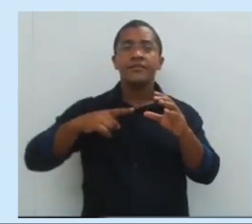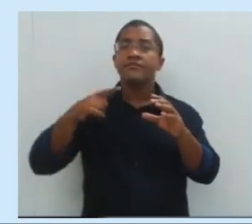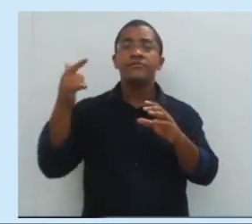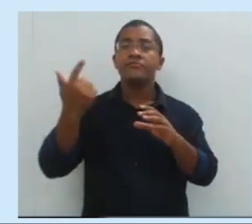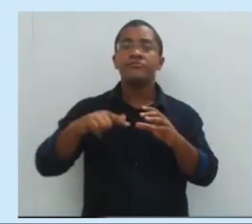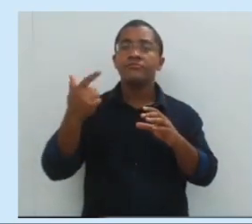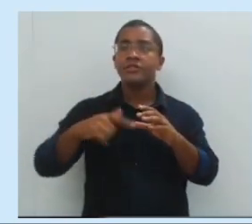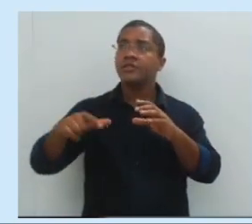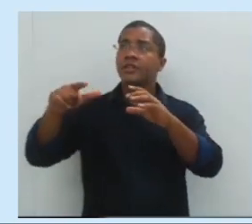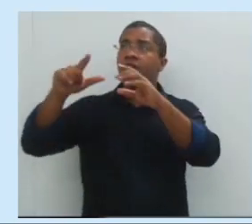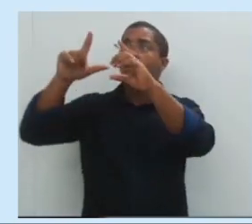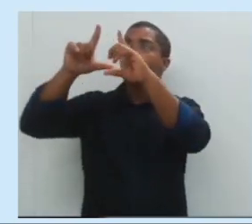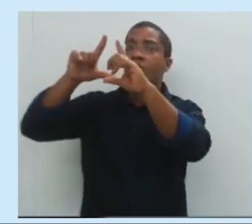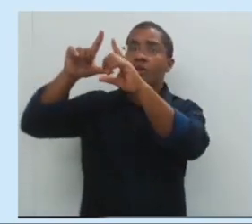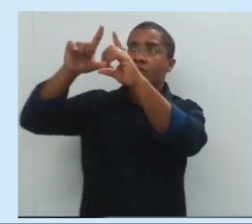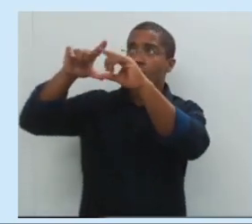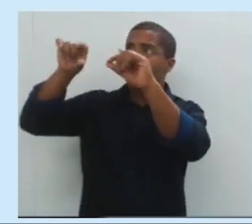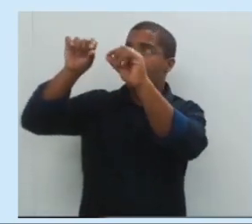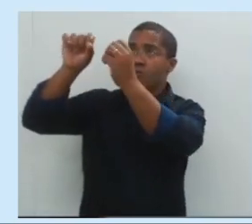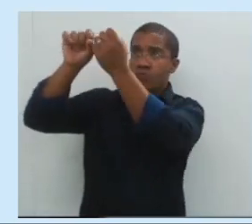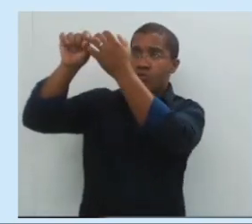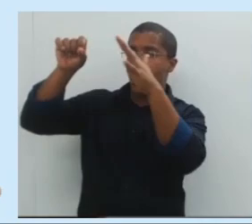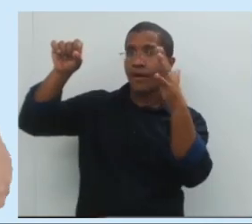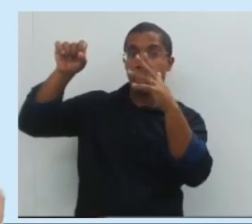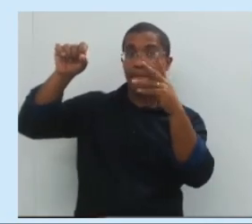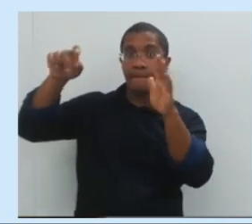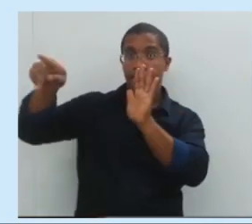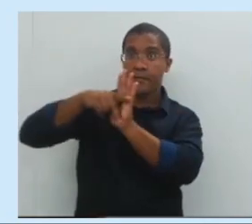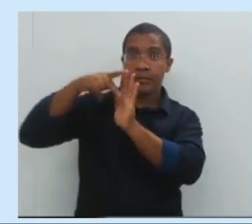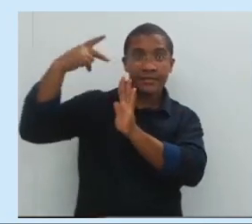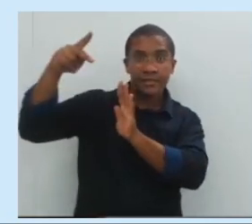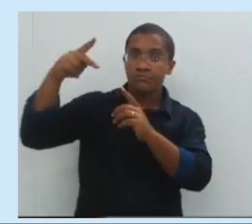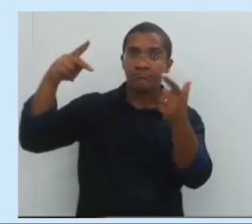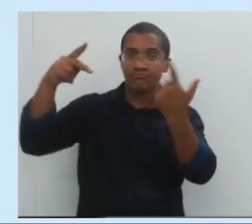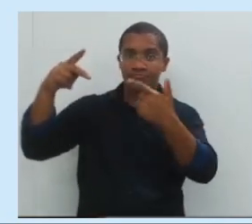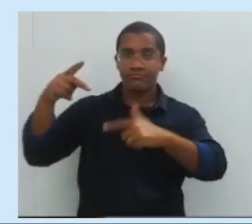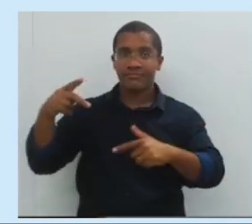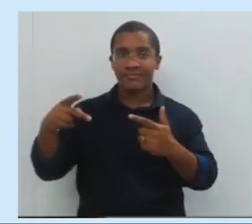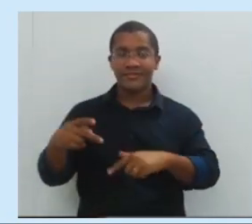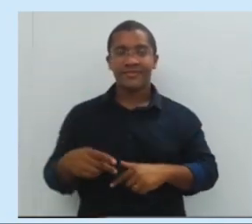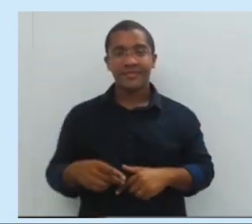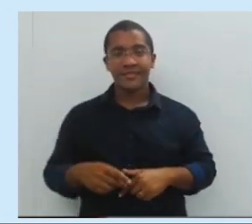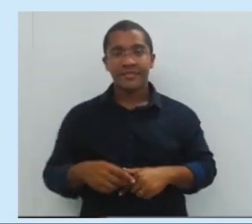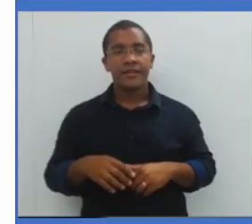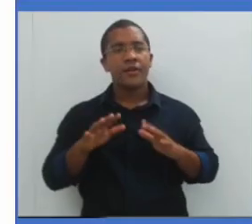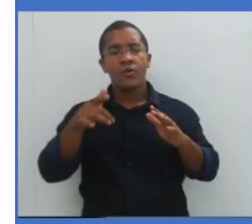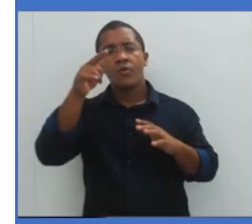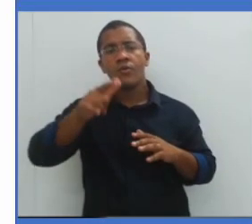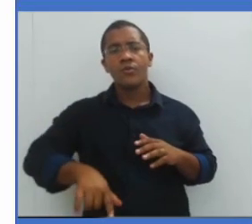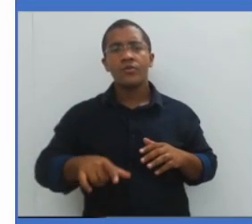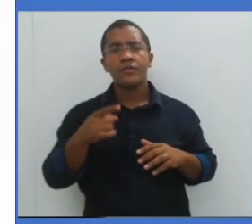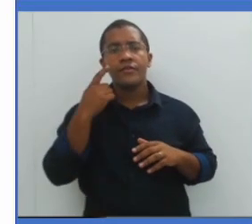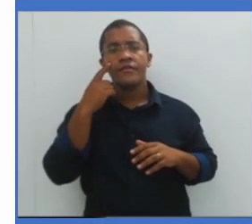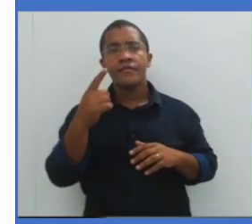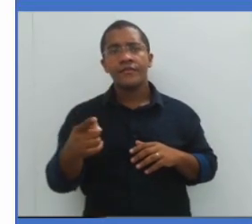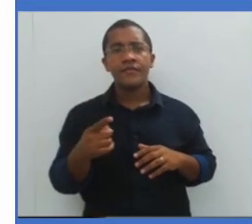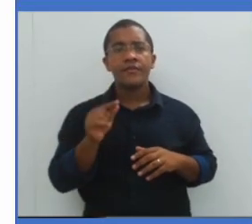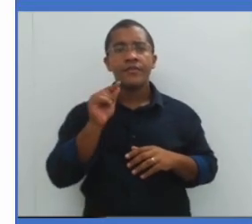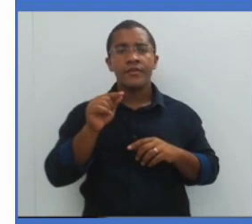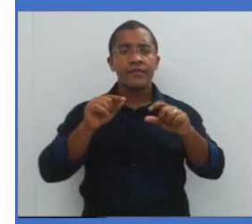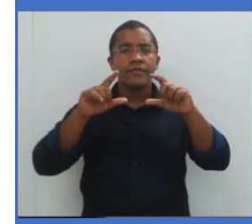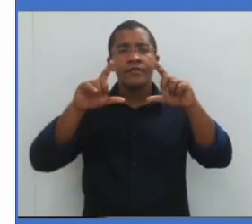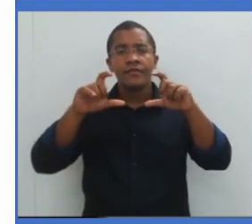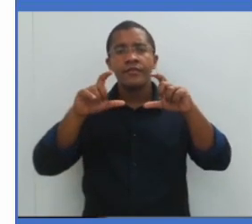não possui luz própria, ok? Vamos lá! Próximo, a gente vê a imagem,